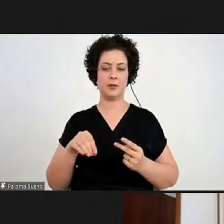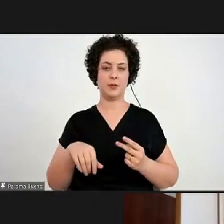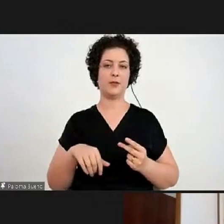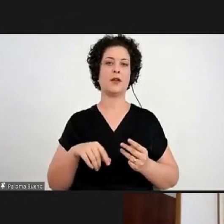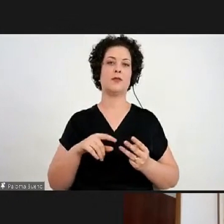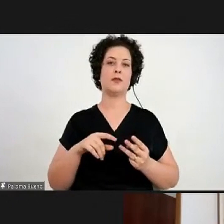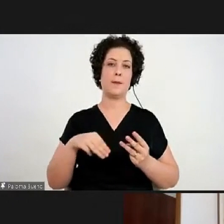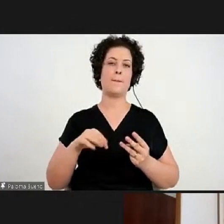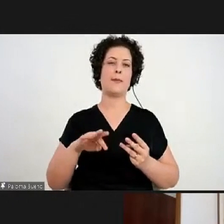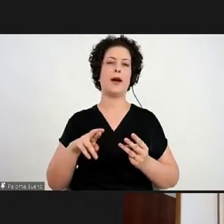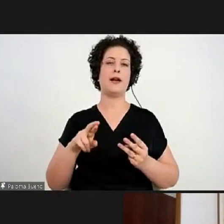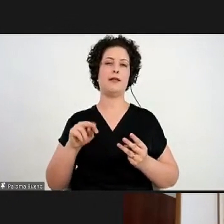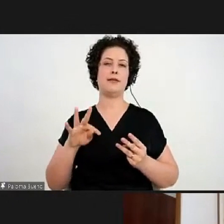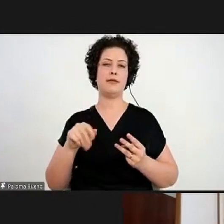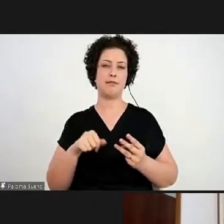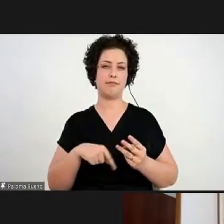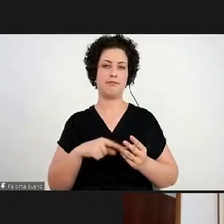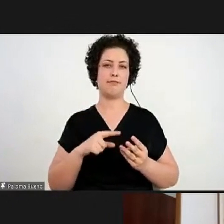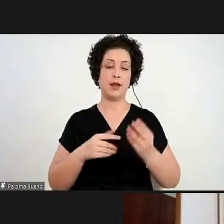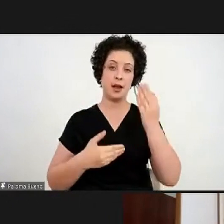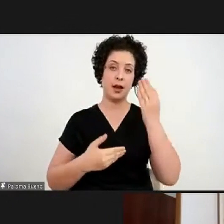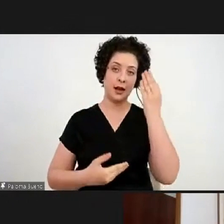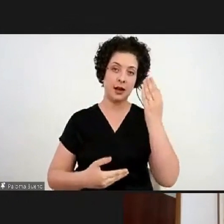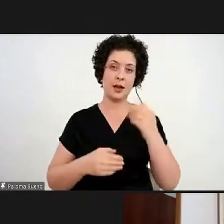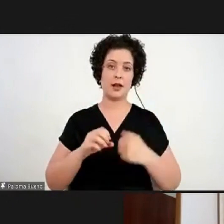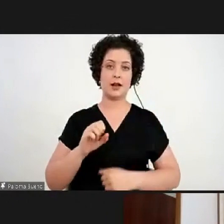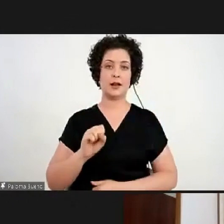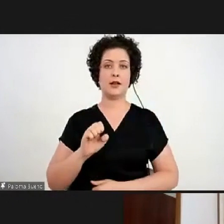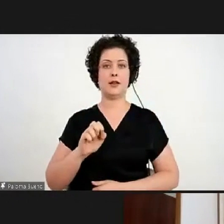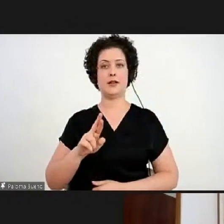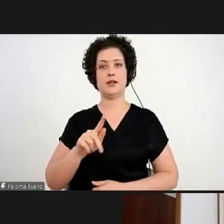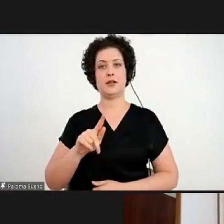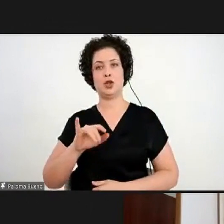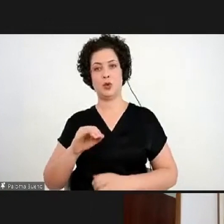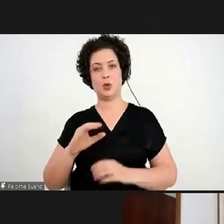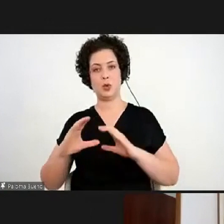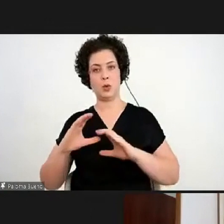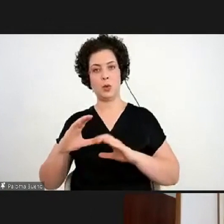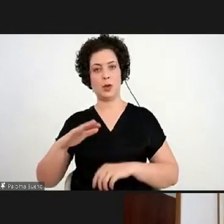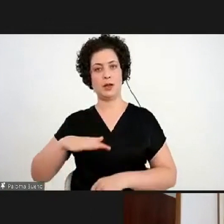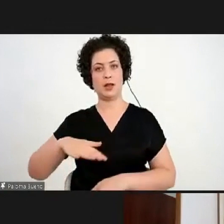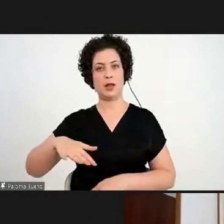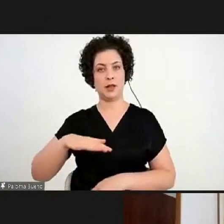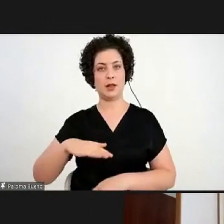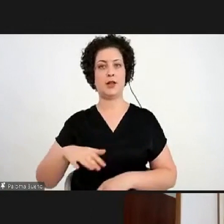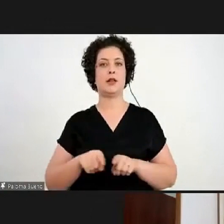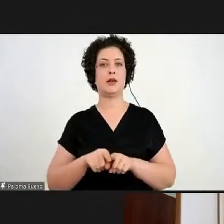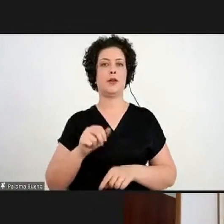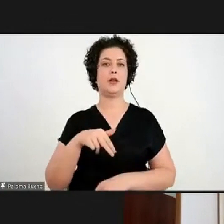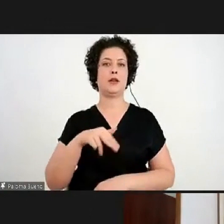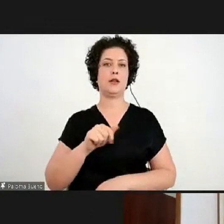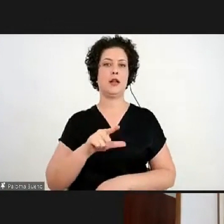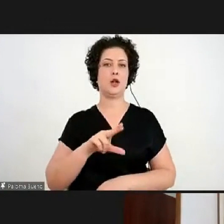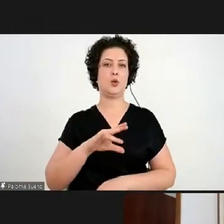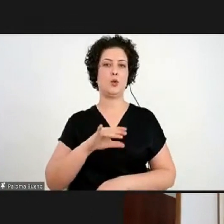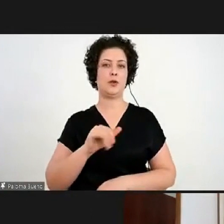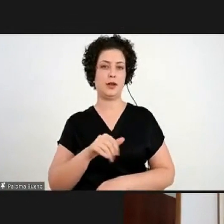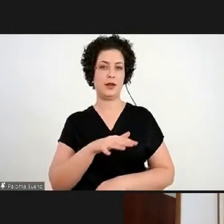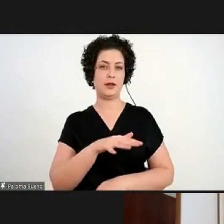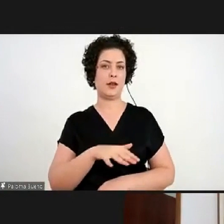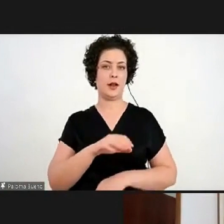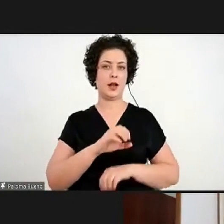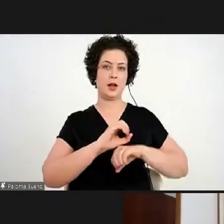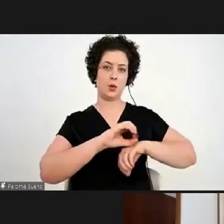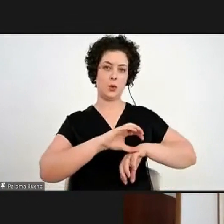a Marta Stilento, agradeço o Sérgio Miranda da comunicação, agradeço a Ana Lúcia Siqueira do setor